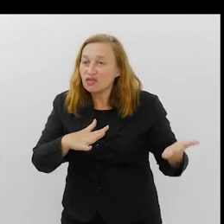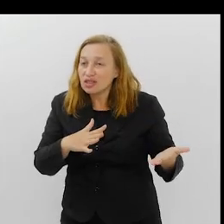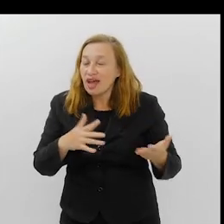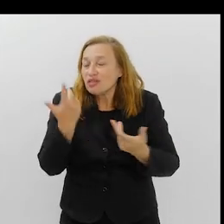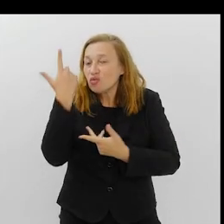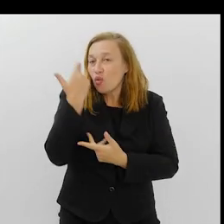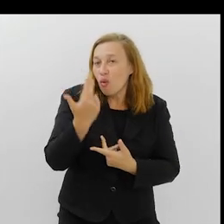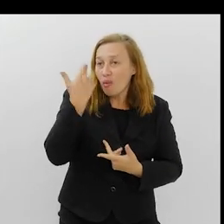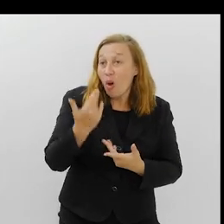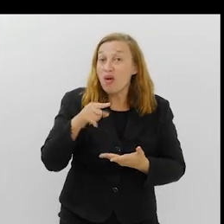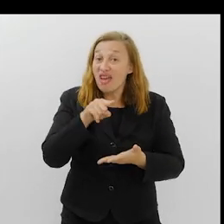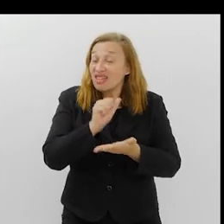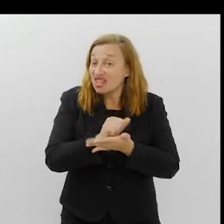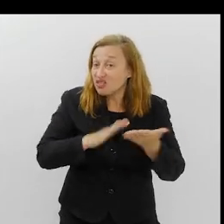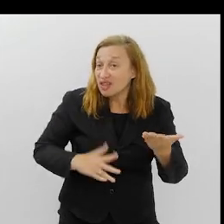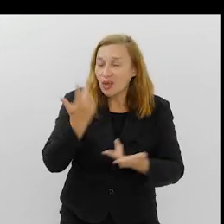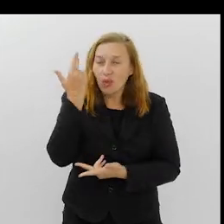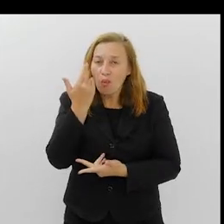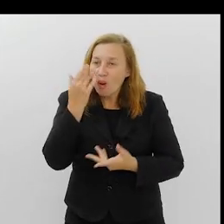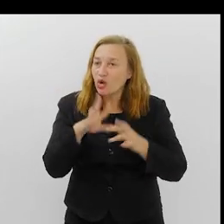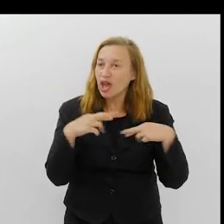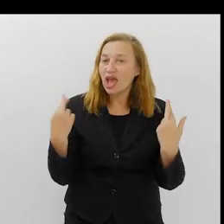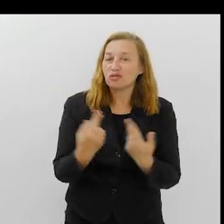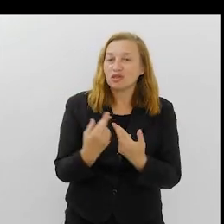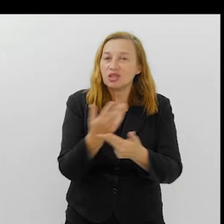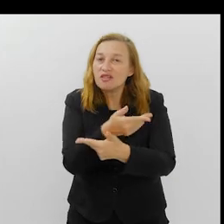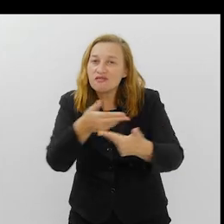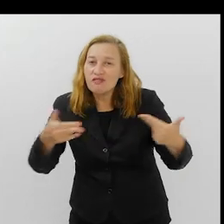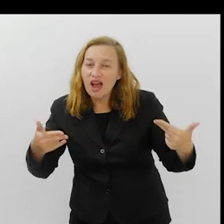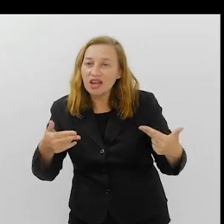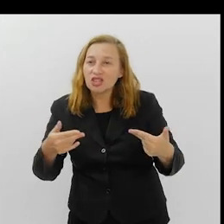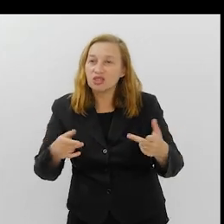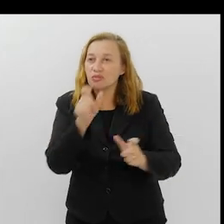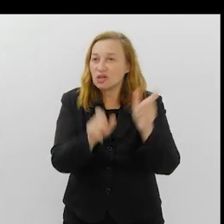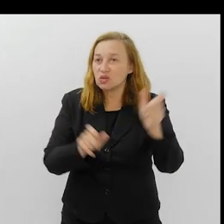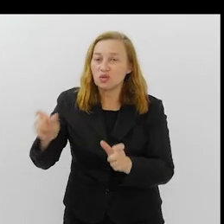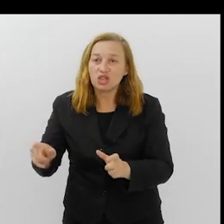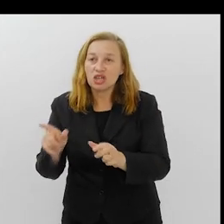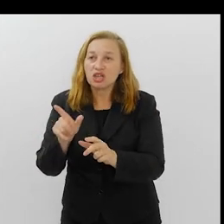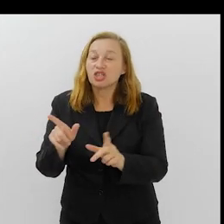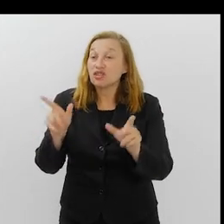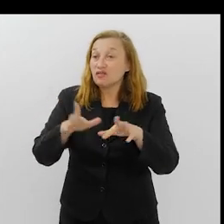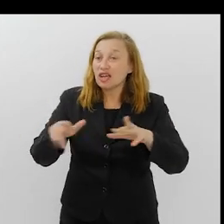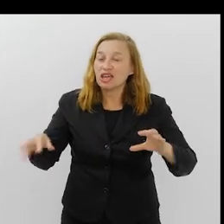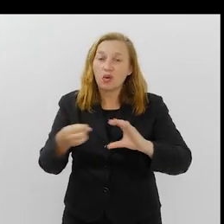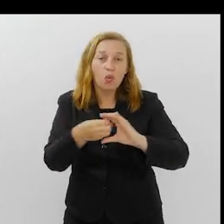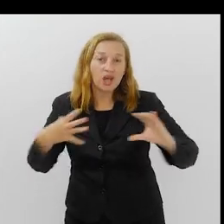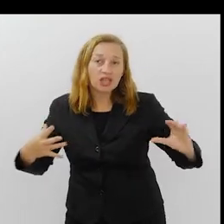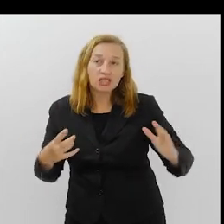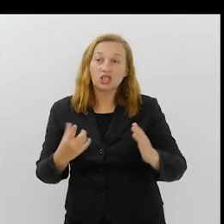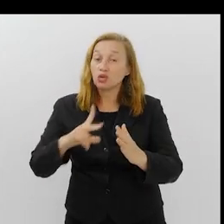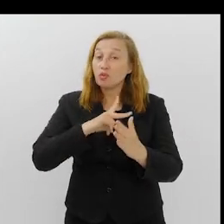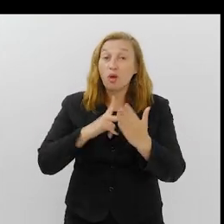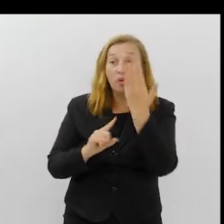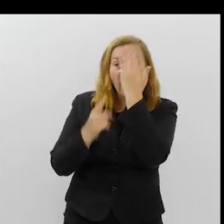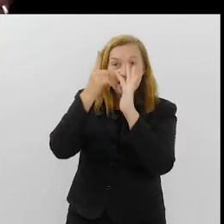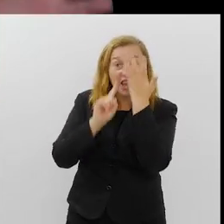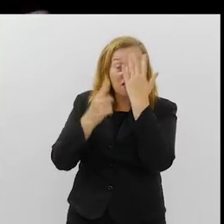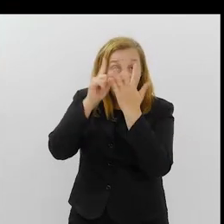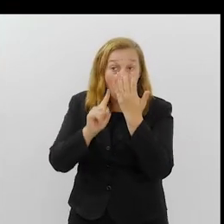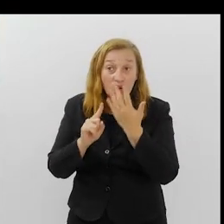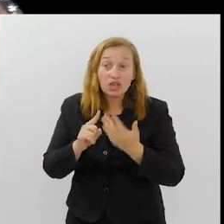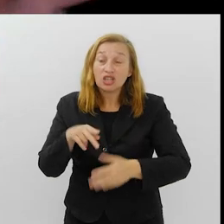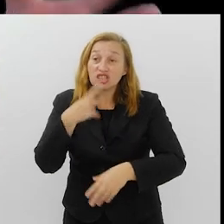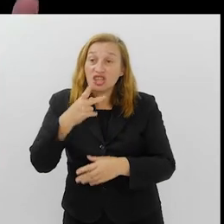E essa atividade comum, que reúne pessoas das mais diferentes, isso é uma característica do carnaval. Do carnaval,